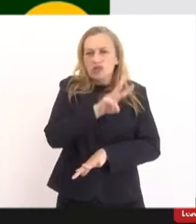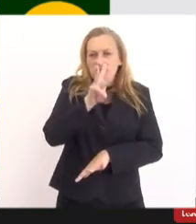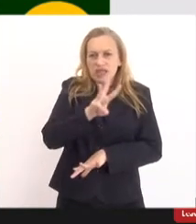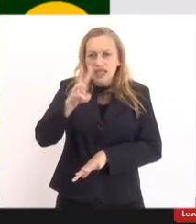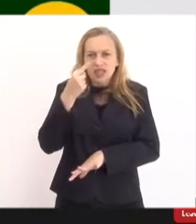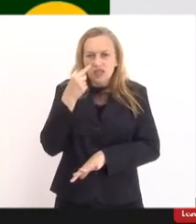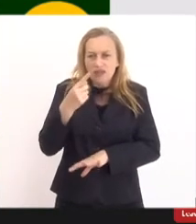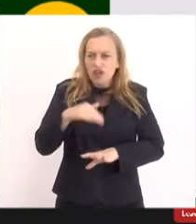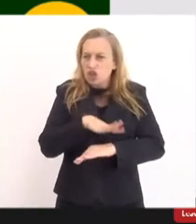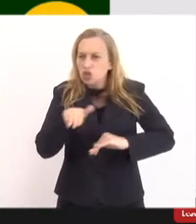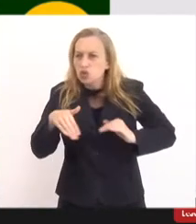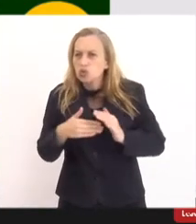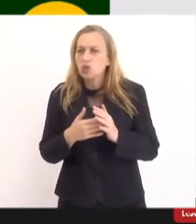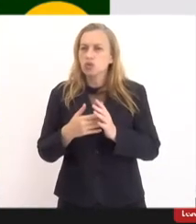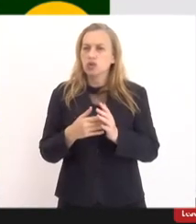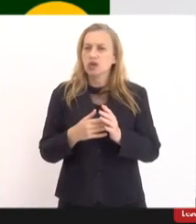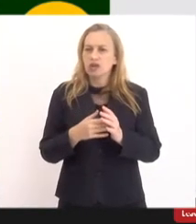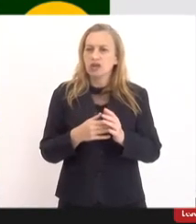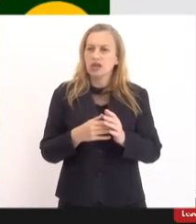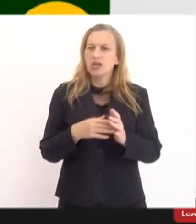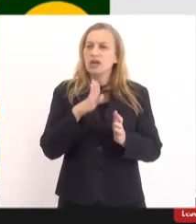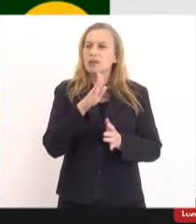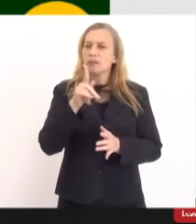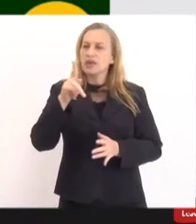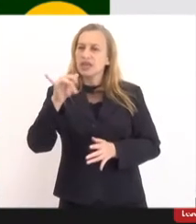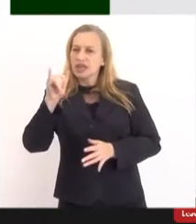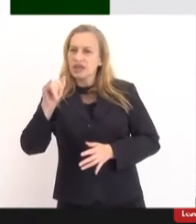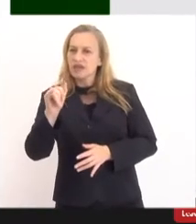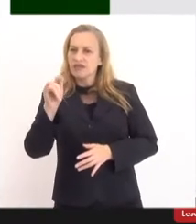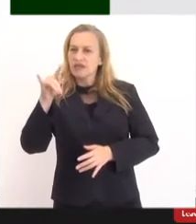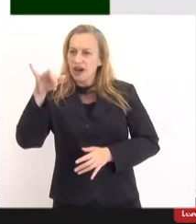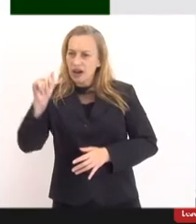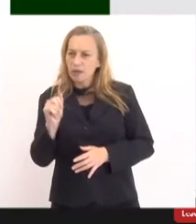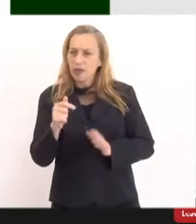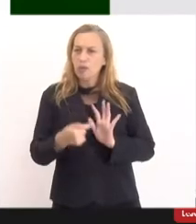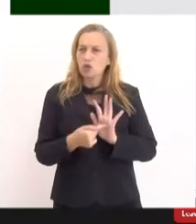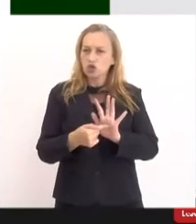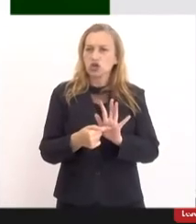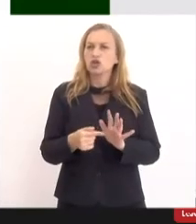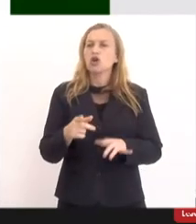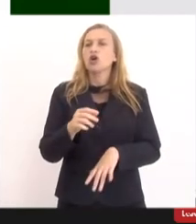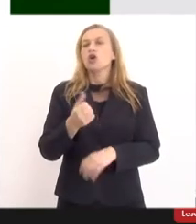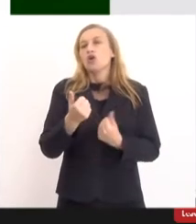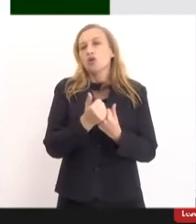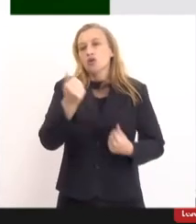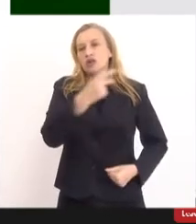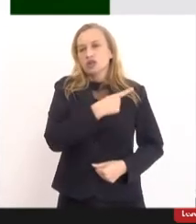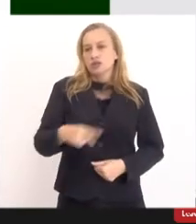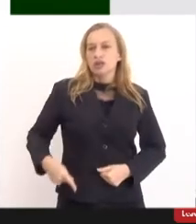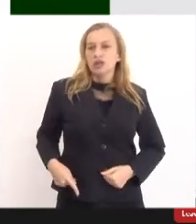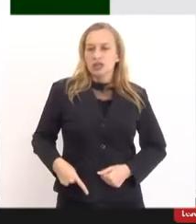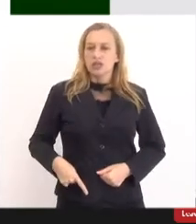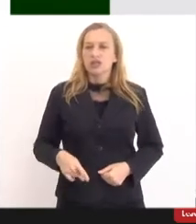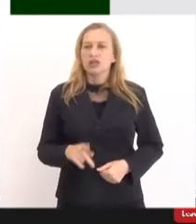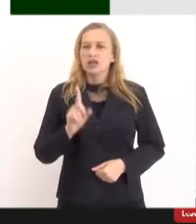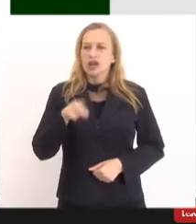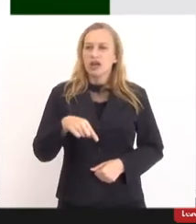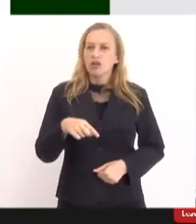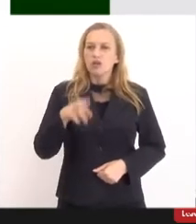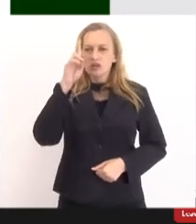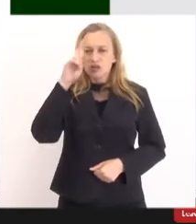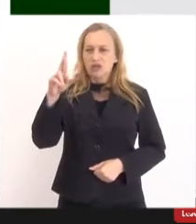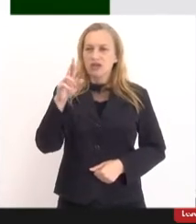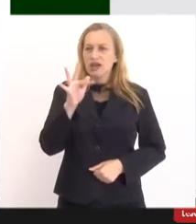gente vai ver, é toda a Big Pharma, está lá ditando as diretrizes para as vacinas. O vice-presidente dessa IFPMA é o CEO da Pfizer,